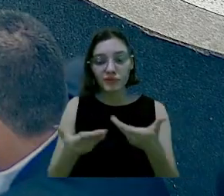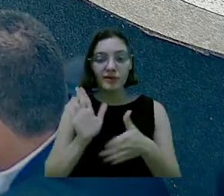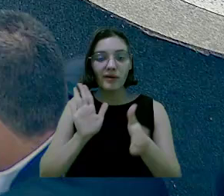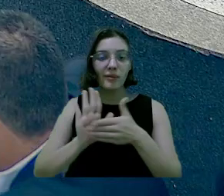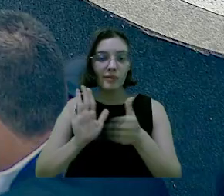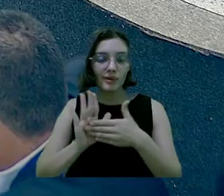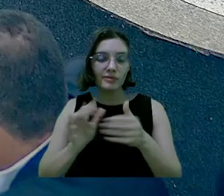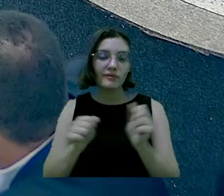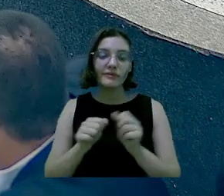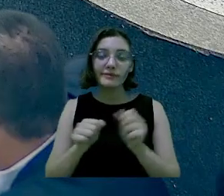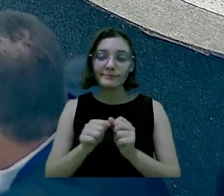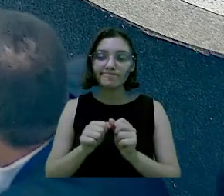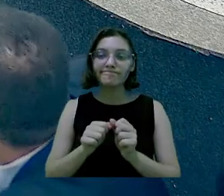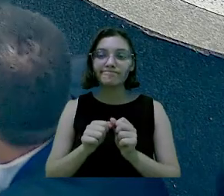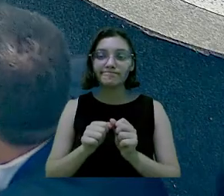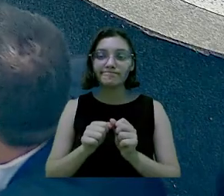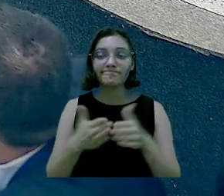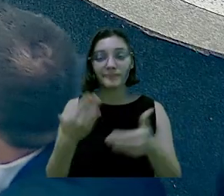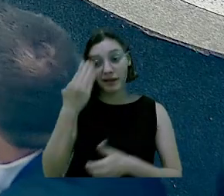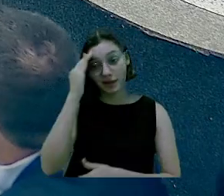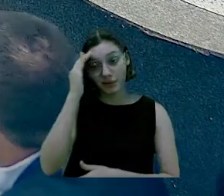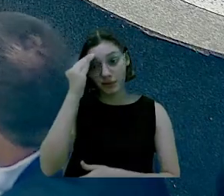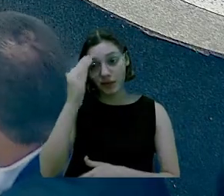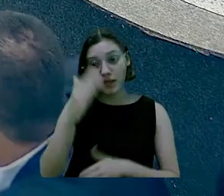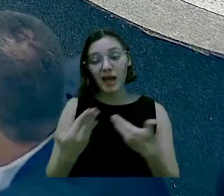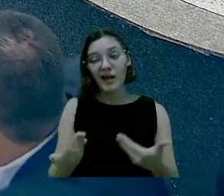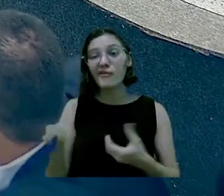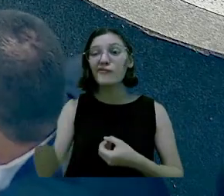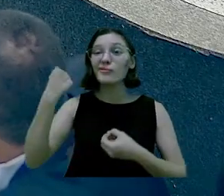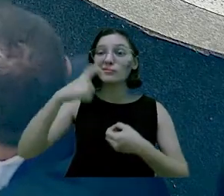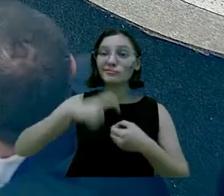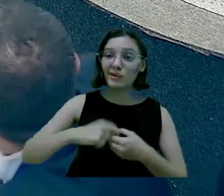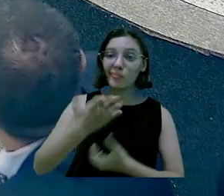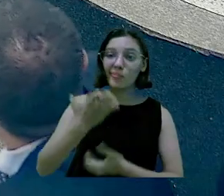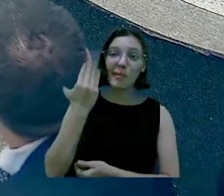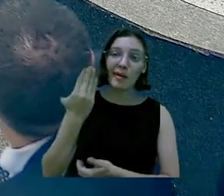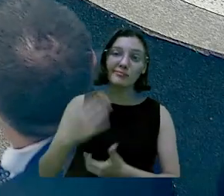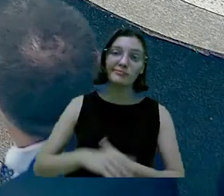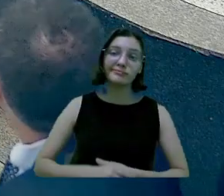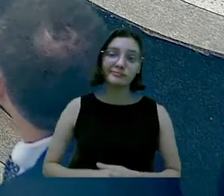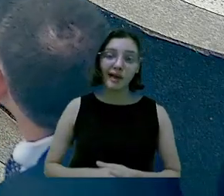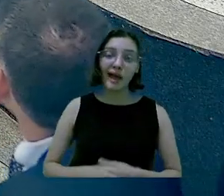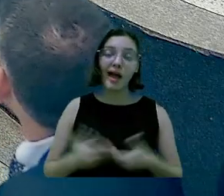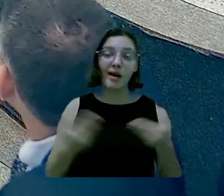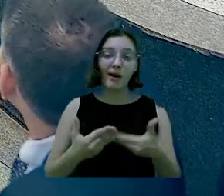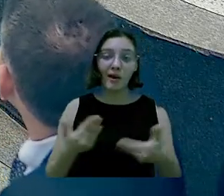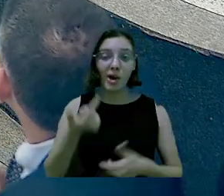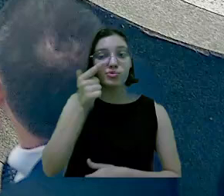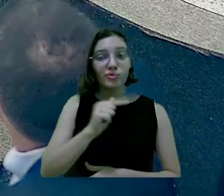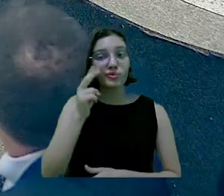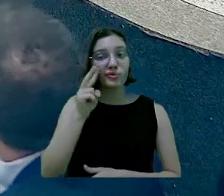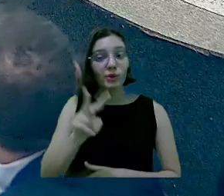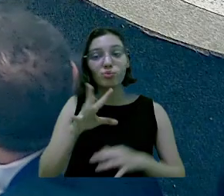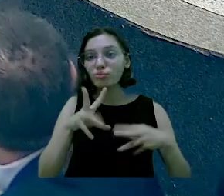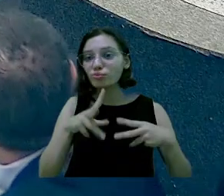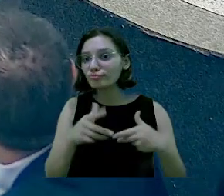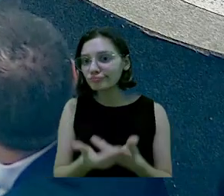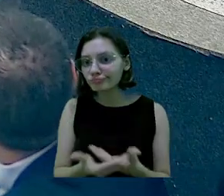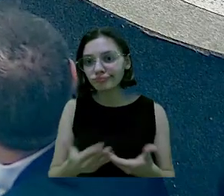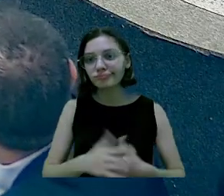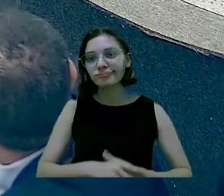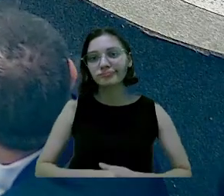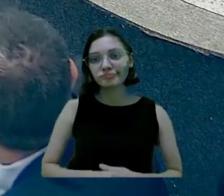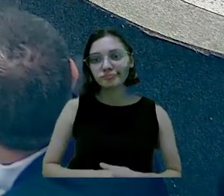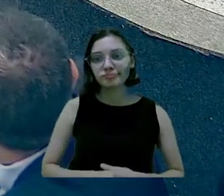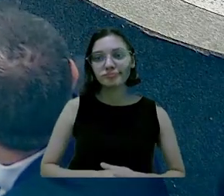todo o serviço que era o pedido para fazer, entendeu? Aí, voltou tudo para trás. Agora, eles estão revendo tudo